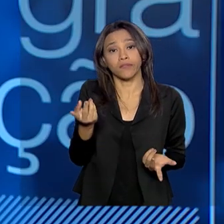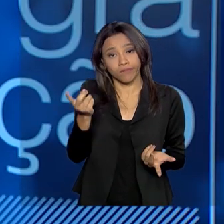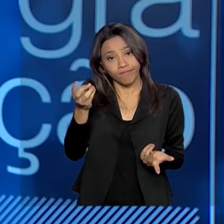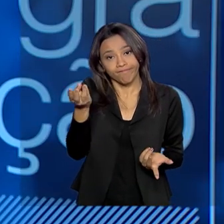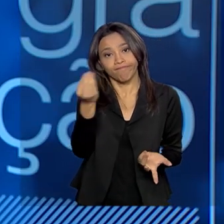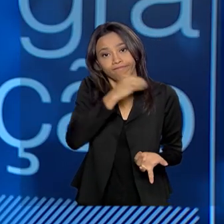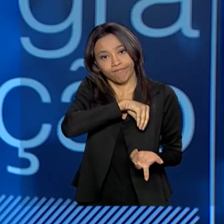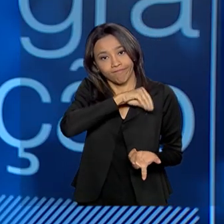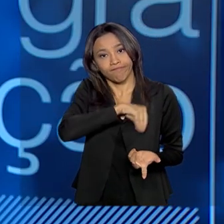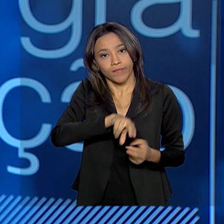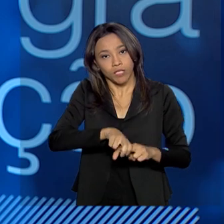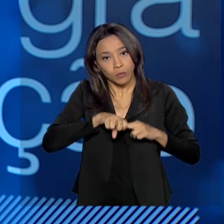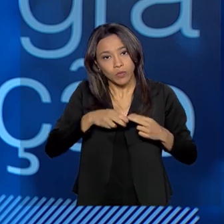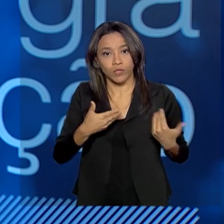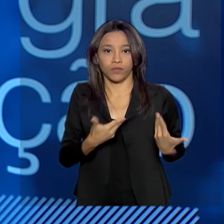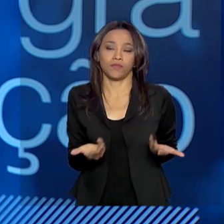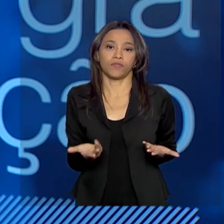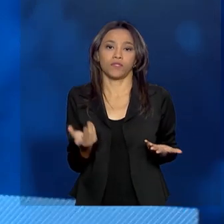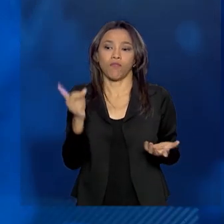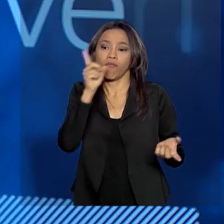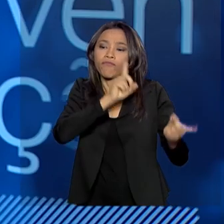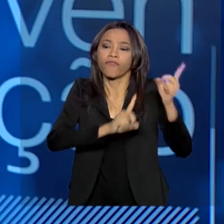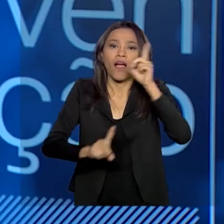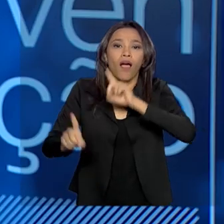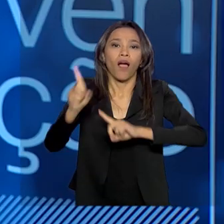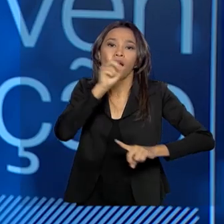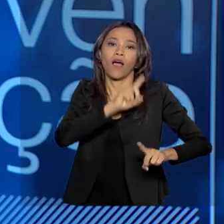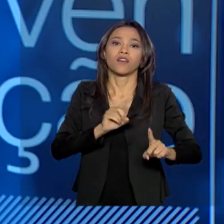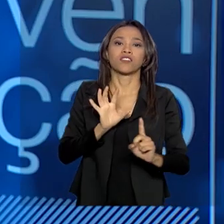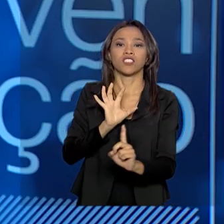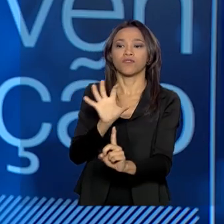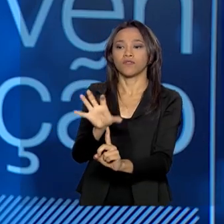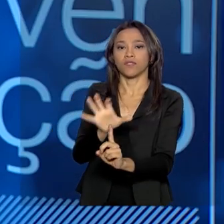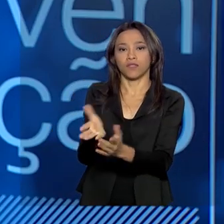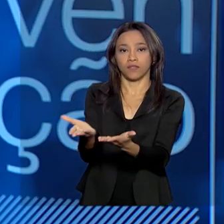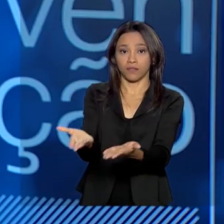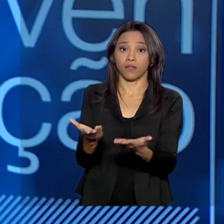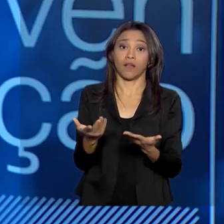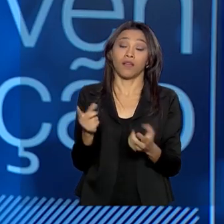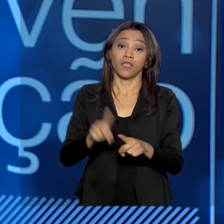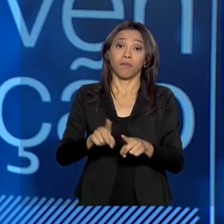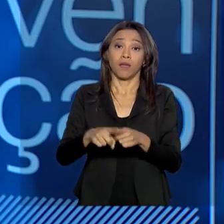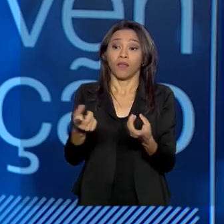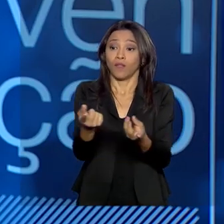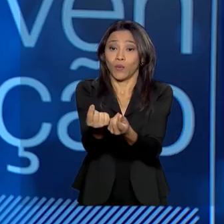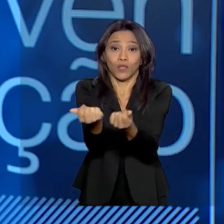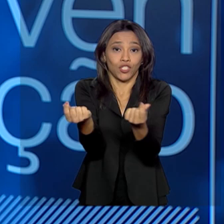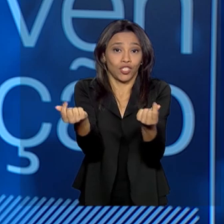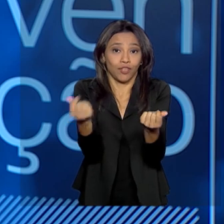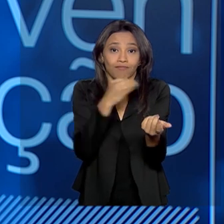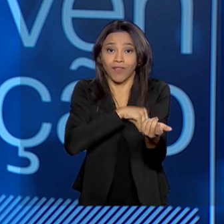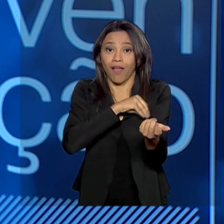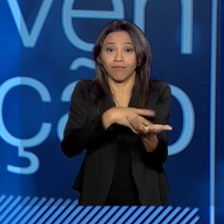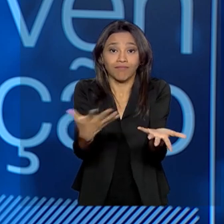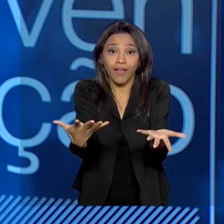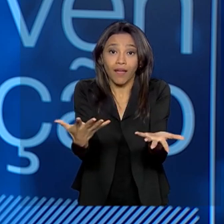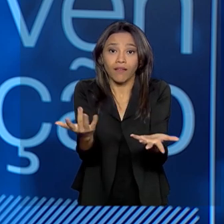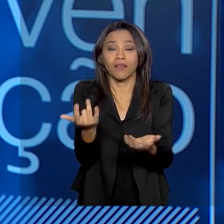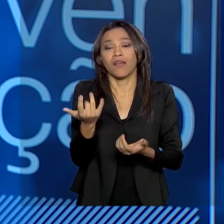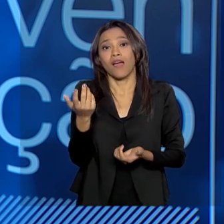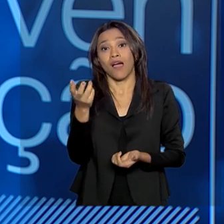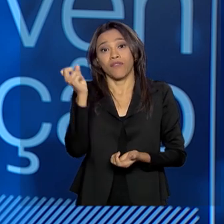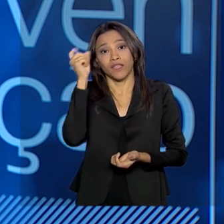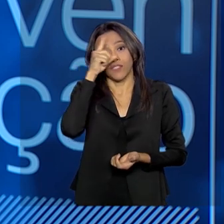E a vulnerabilidade social também, a vulnerabilidade econômica faz com que, muitas vezes, as mulheres não consigam